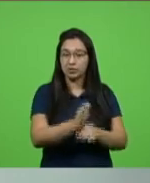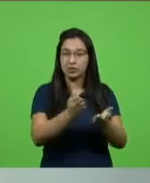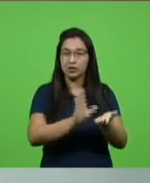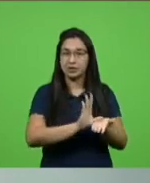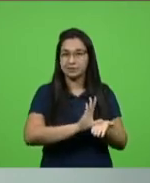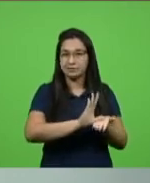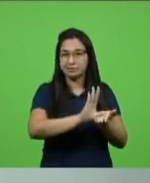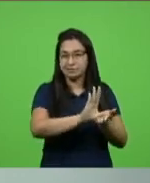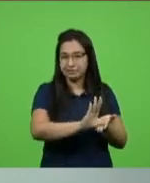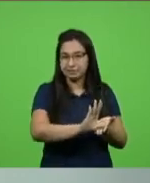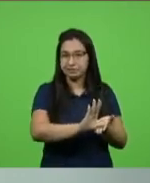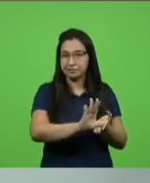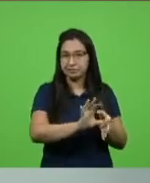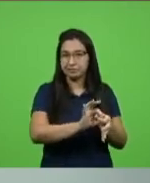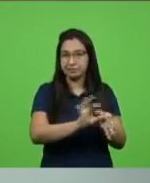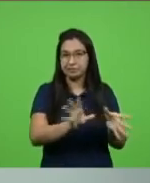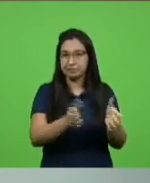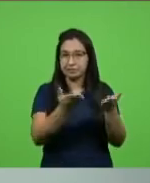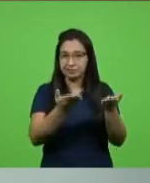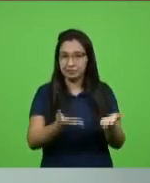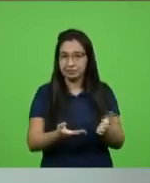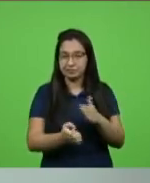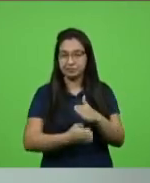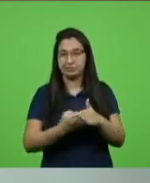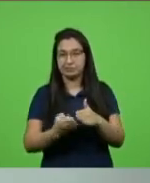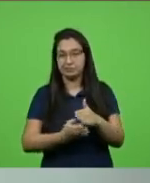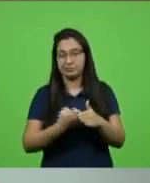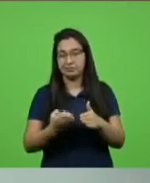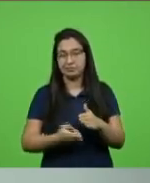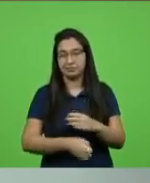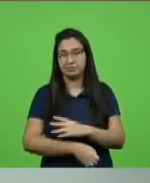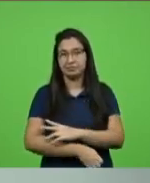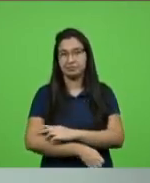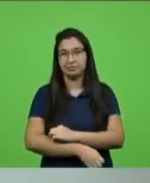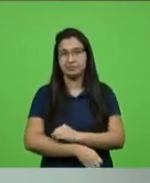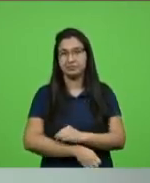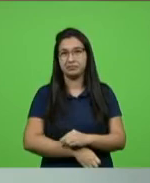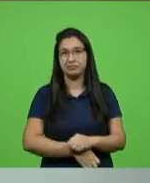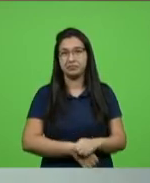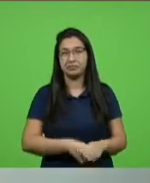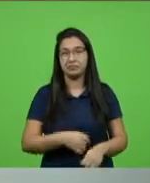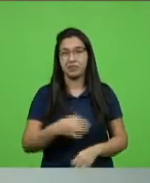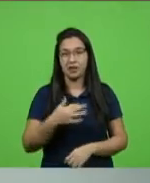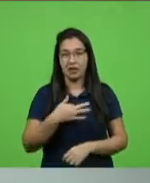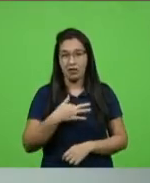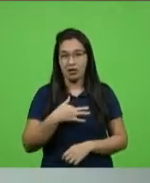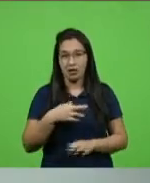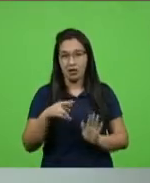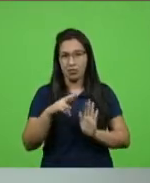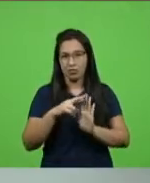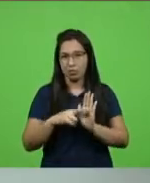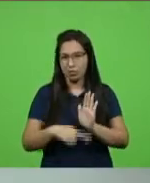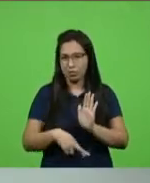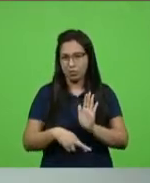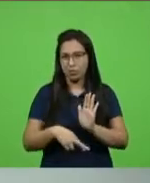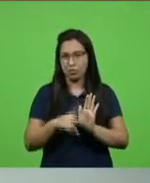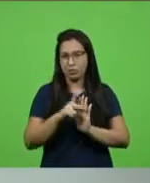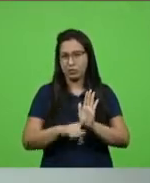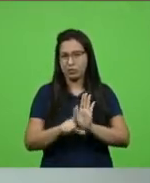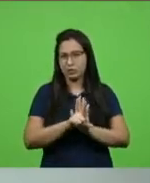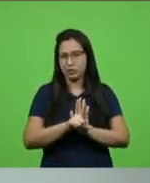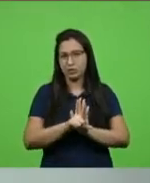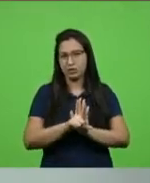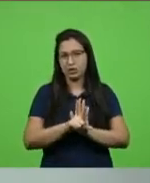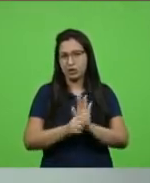vai ser concedido a esses pequenos negócios eu não vou naturalmente redacionar projeto de lei dessa natureza